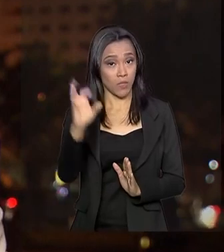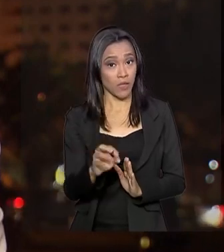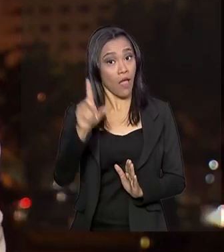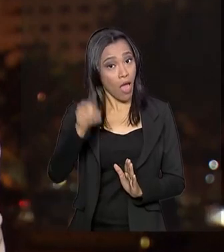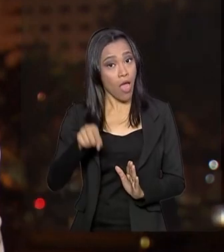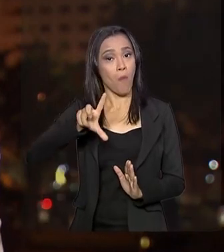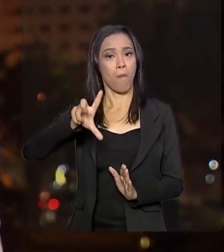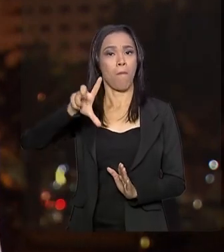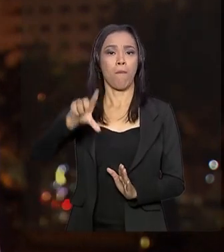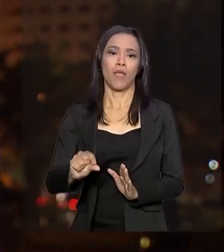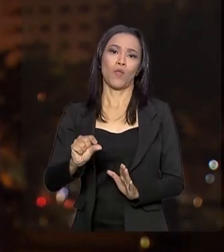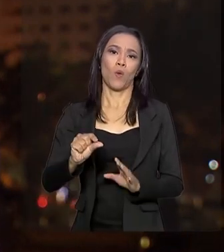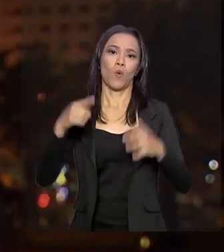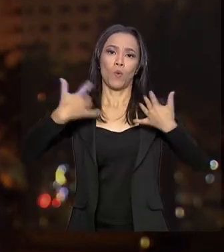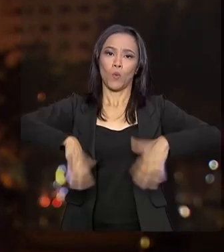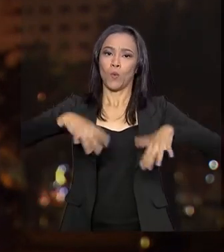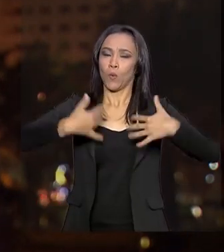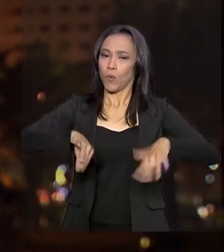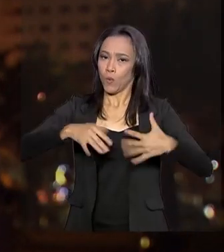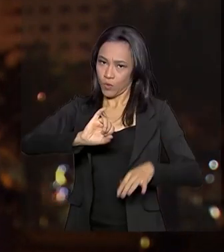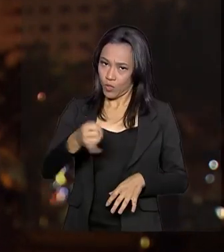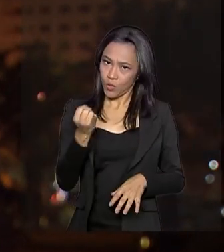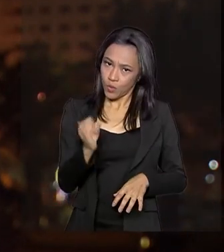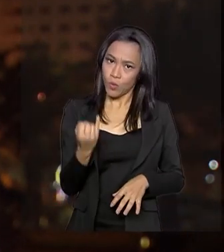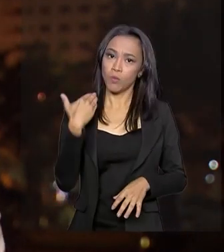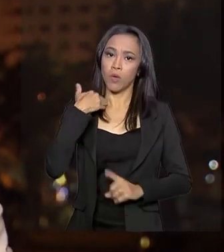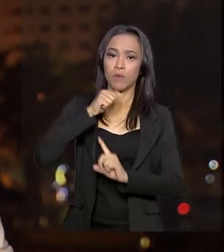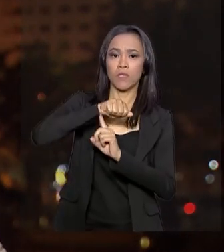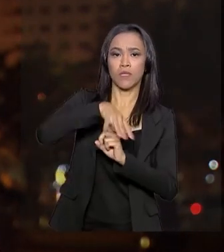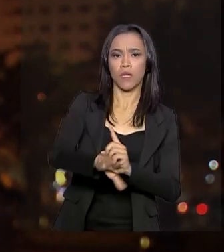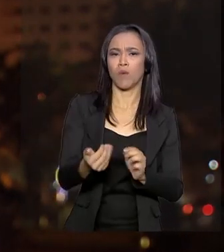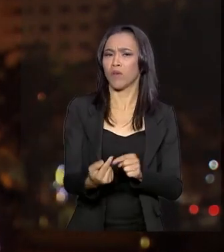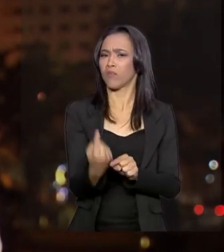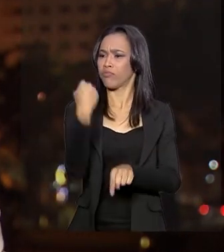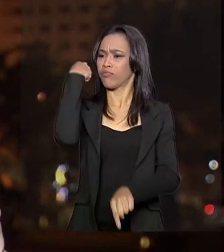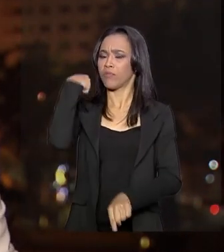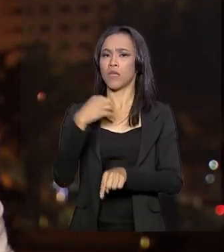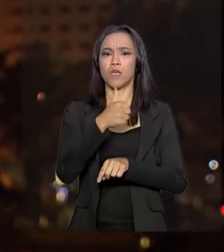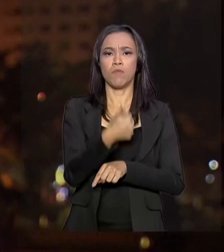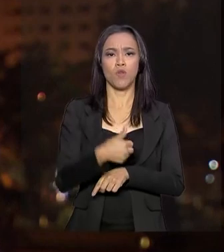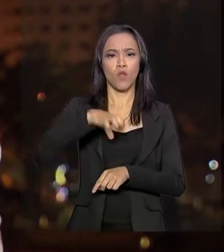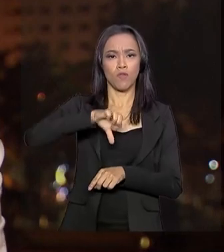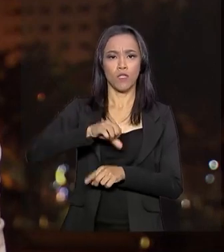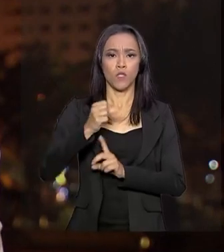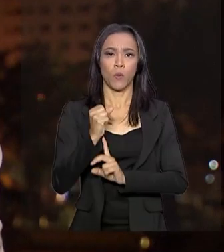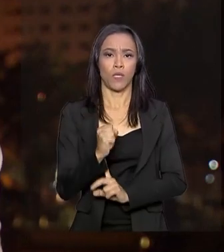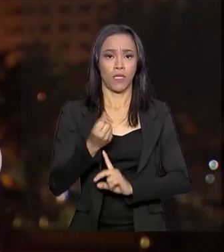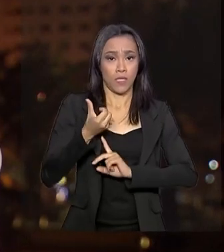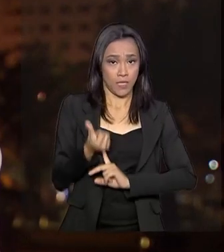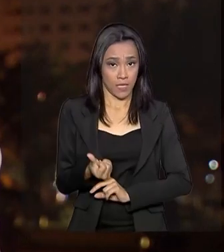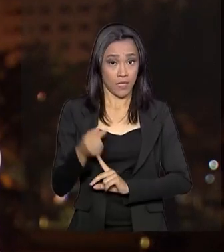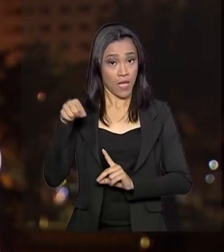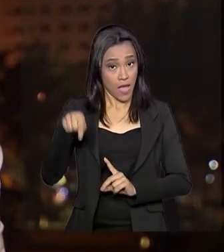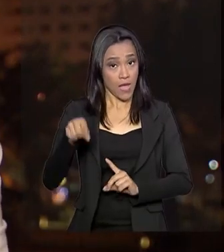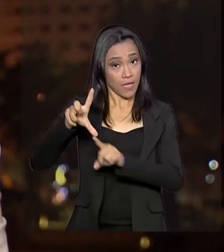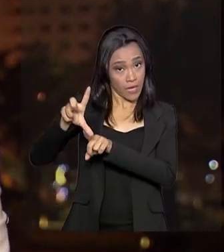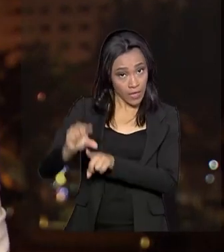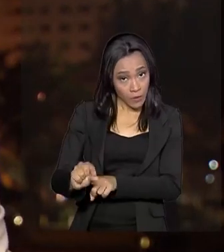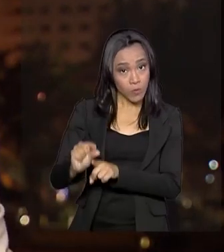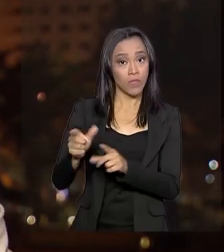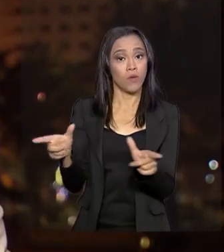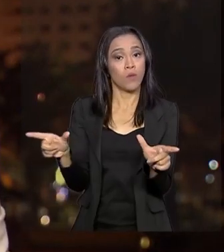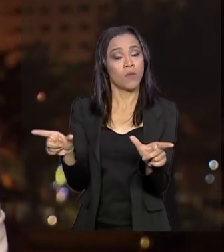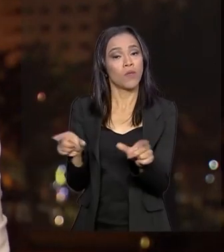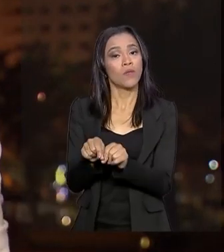menor patamar da série histórica do Banco Central, que começou em 1986. A redução da Selic deve